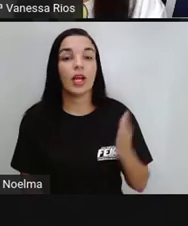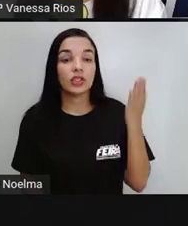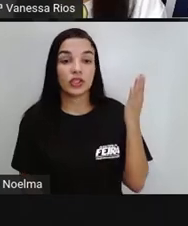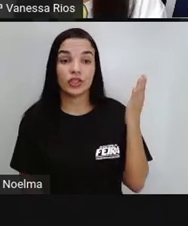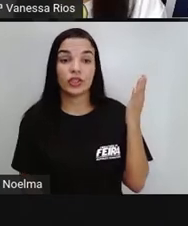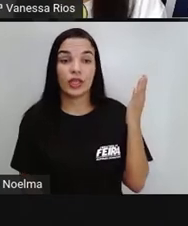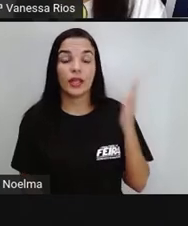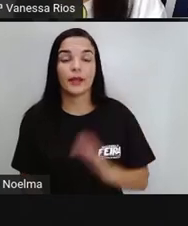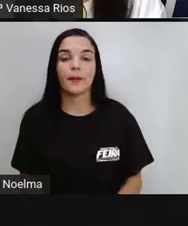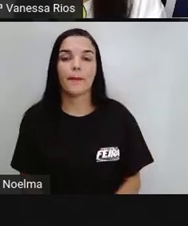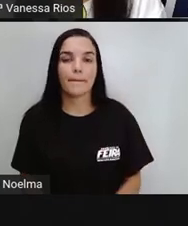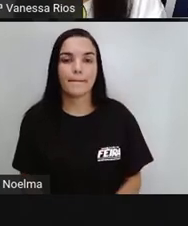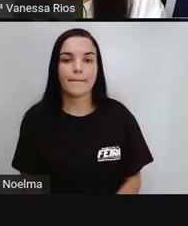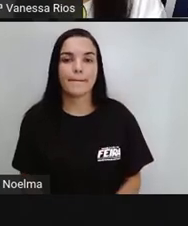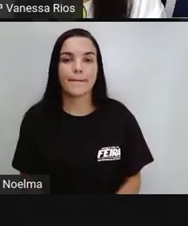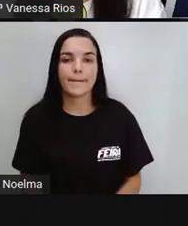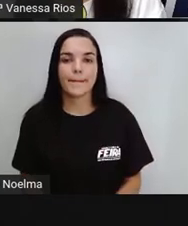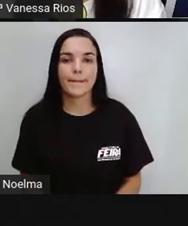Xícara.